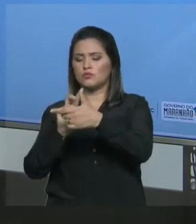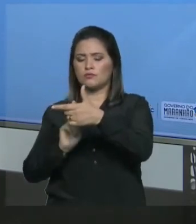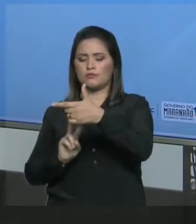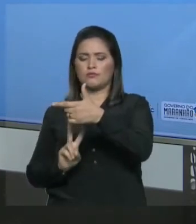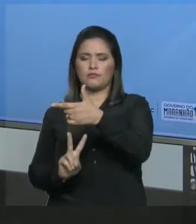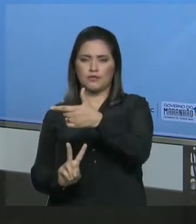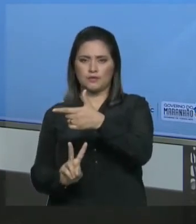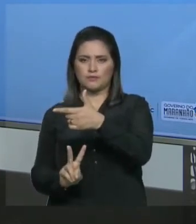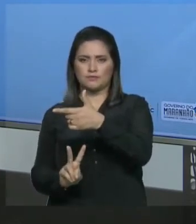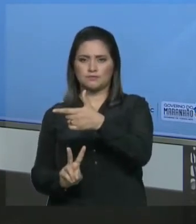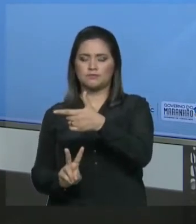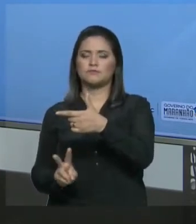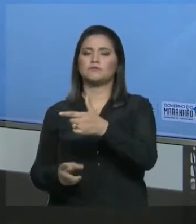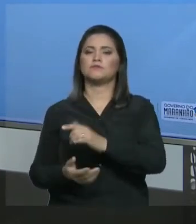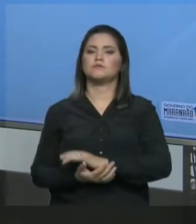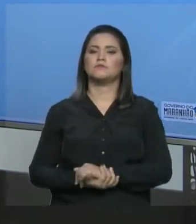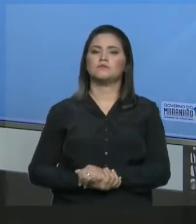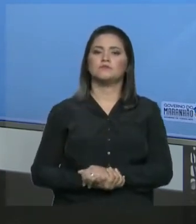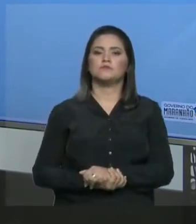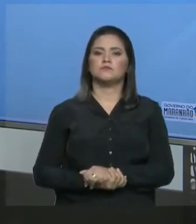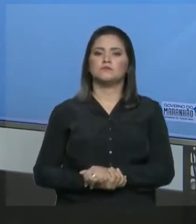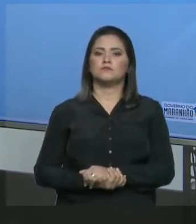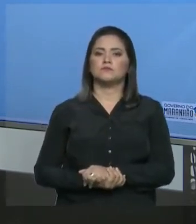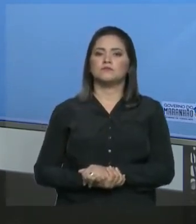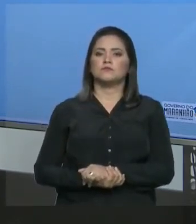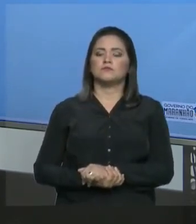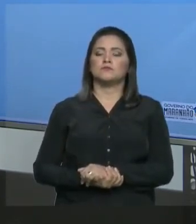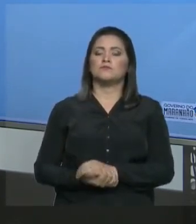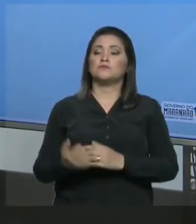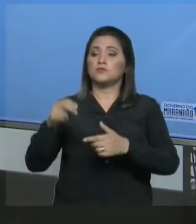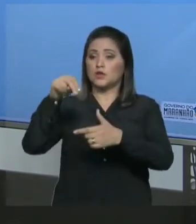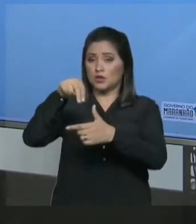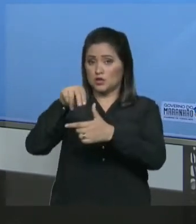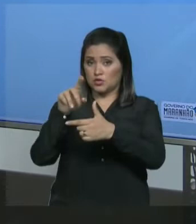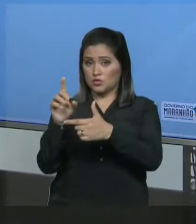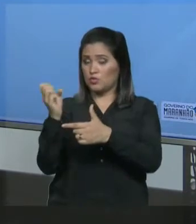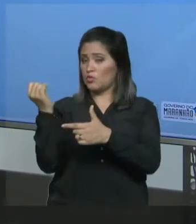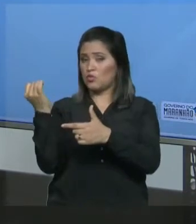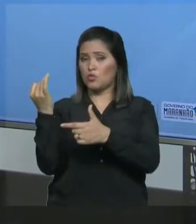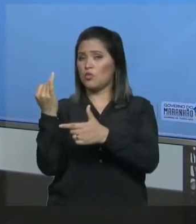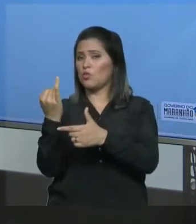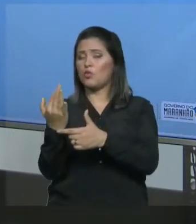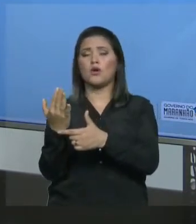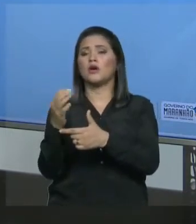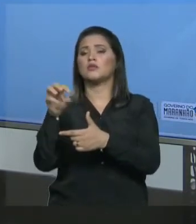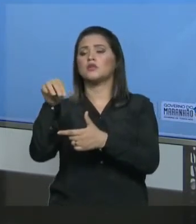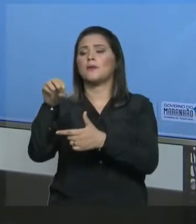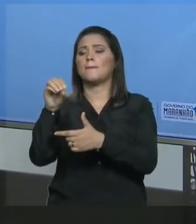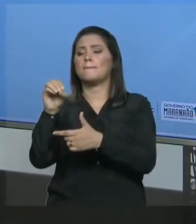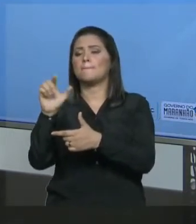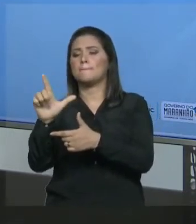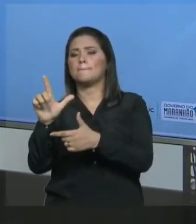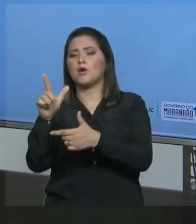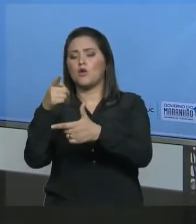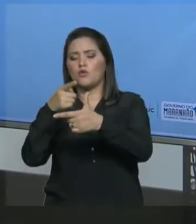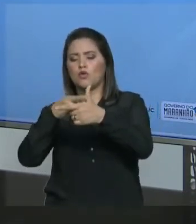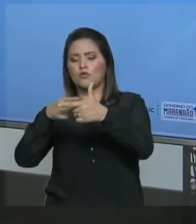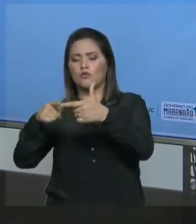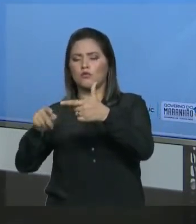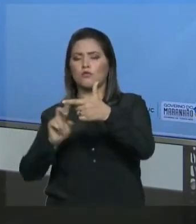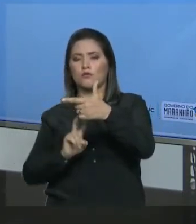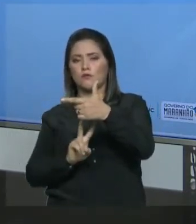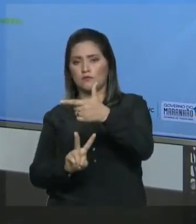estabelece a razão entre a quantidade de matéria, o número de mols do soluto, pelo volume da solução.